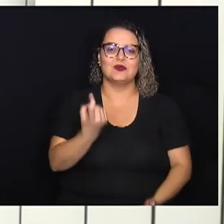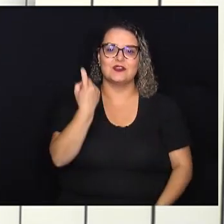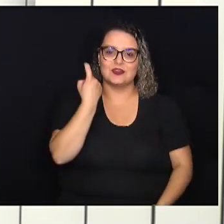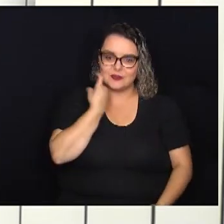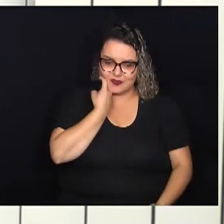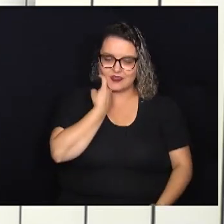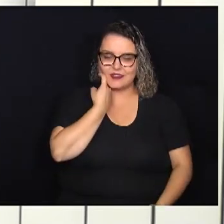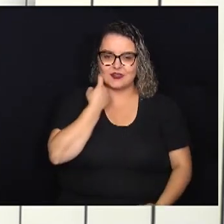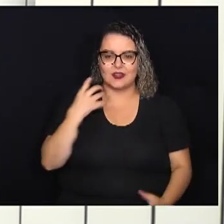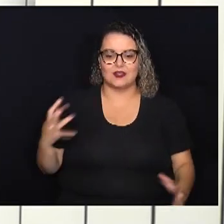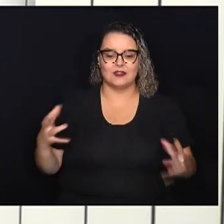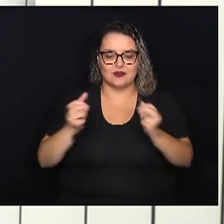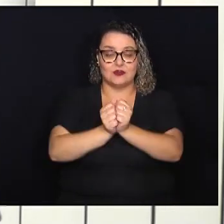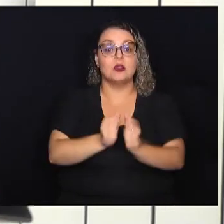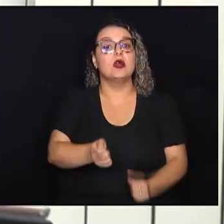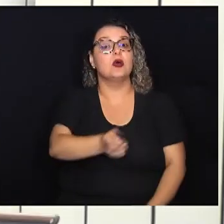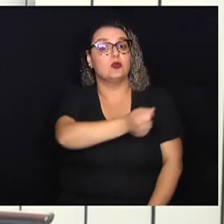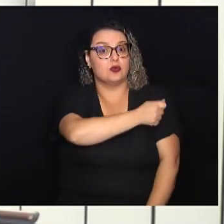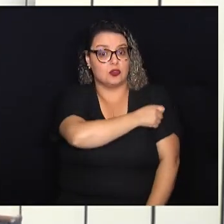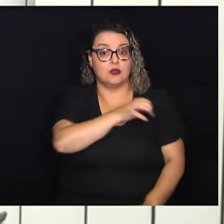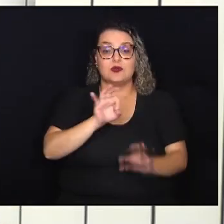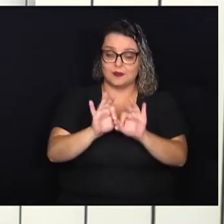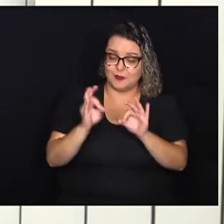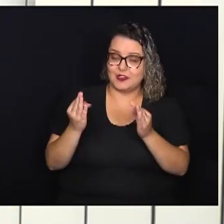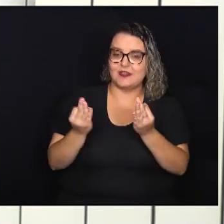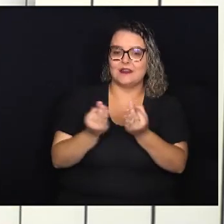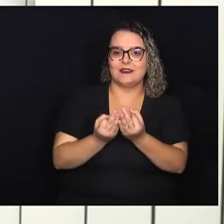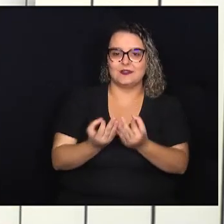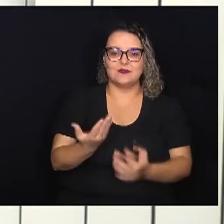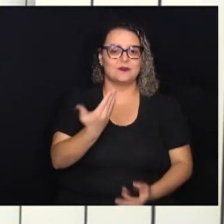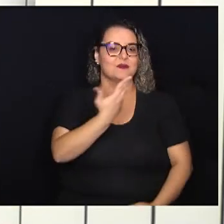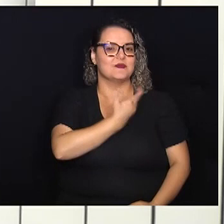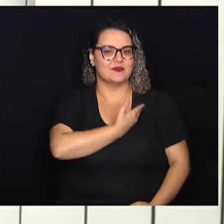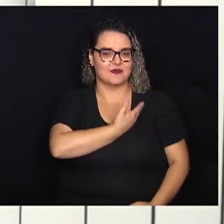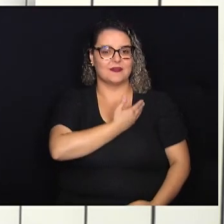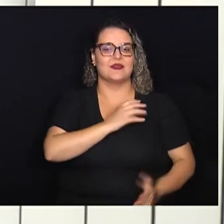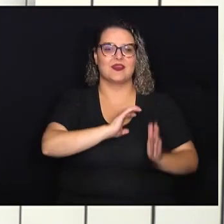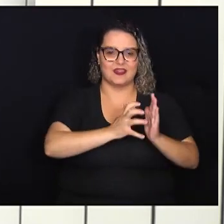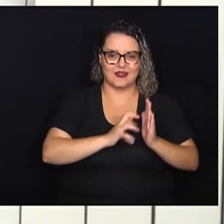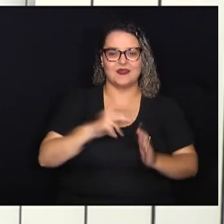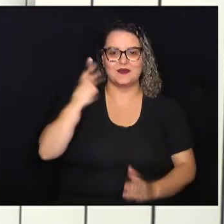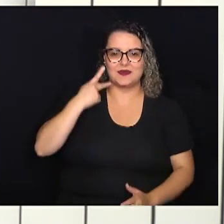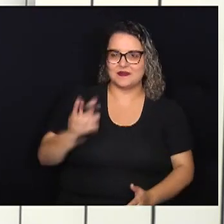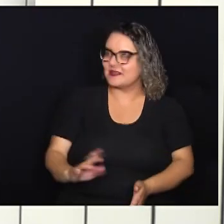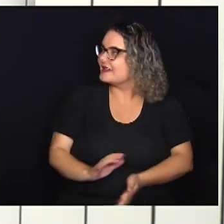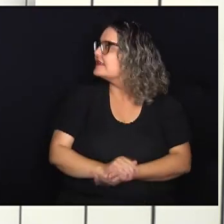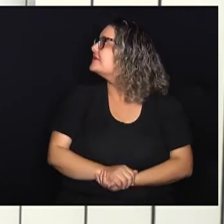-feira reunindo autoridades, familiares e colegas de partido da parlamentar.